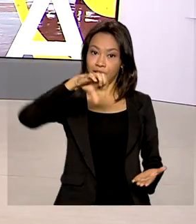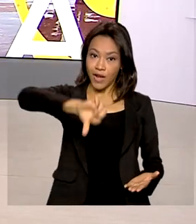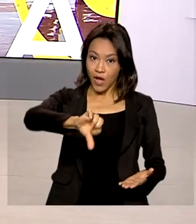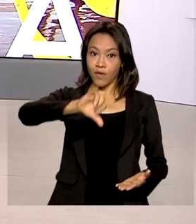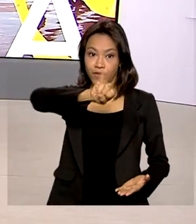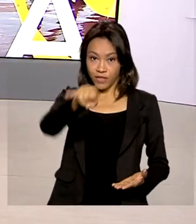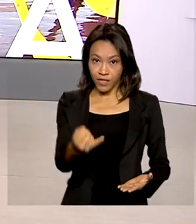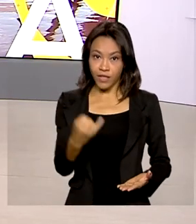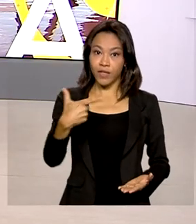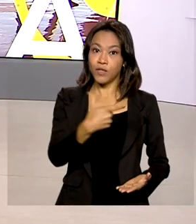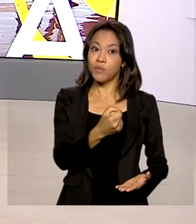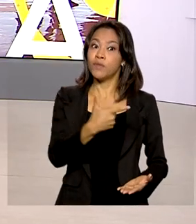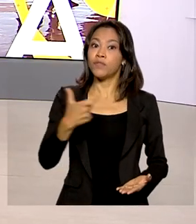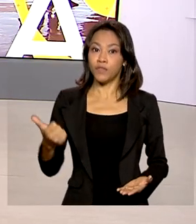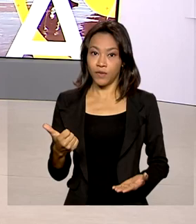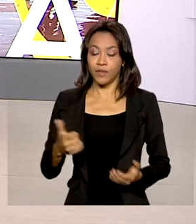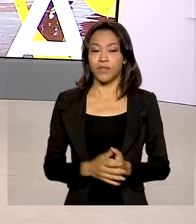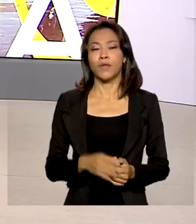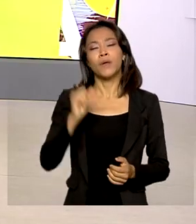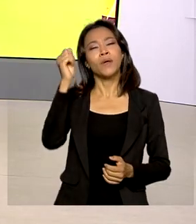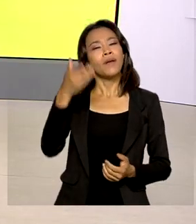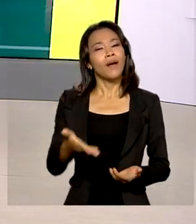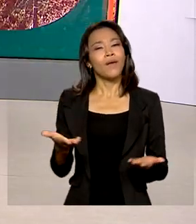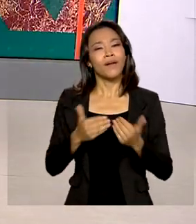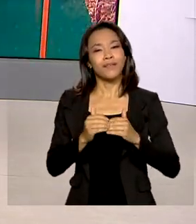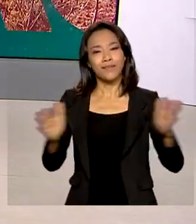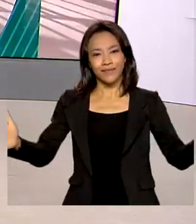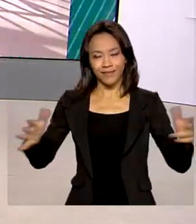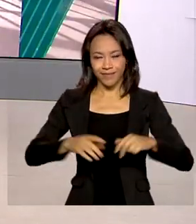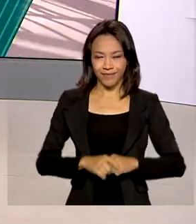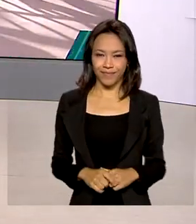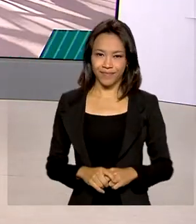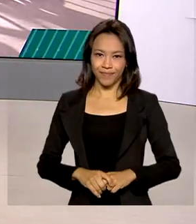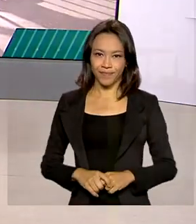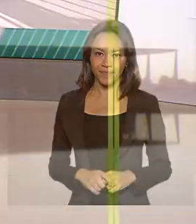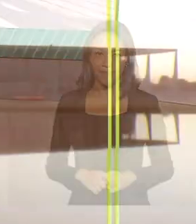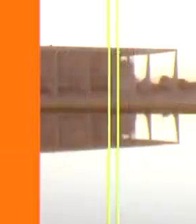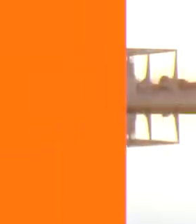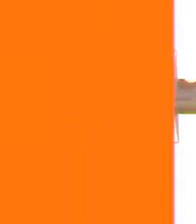janeiro de 2022, o Brasil em Dia está começando.